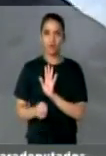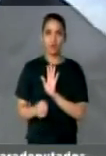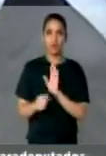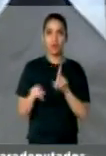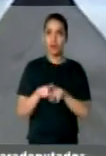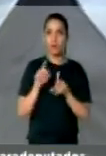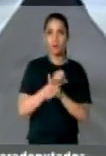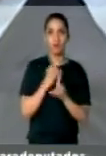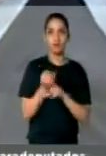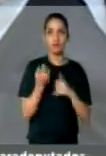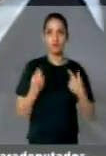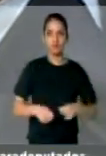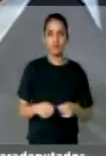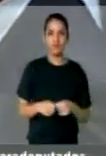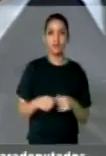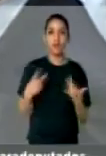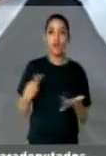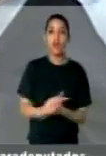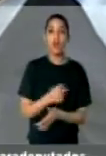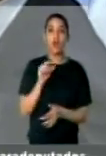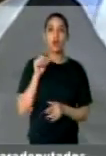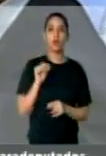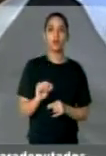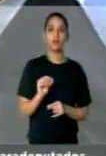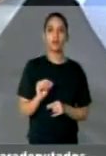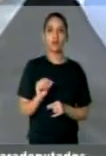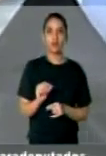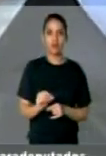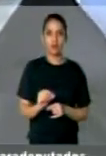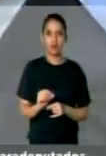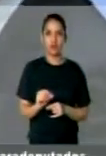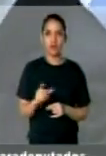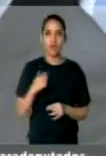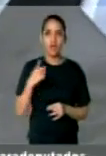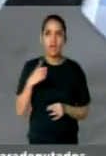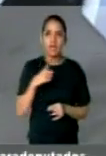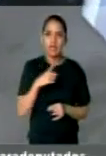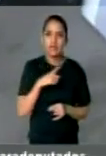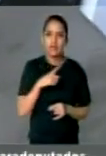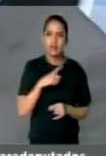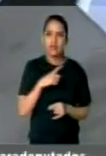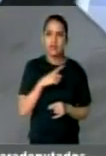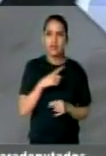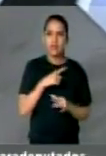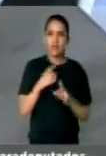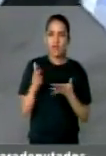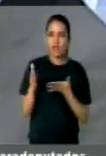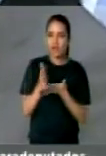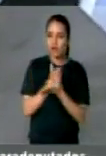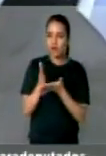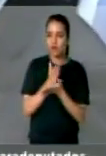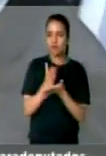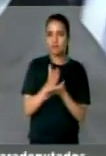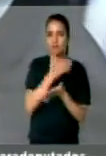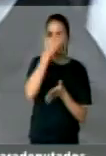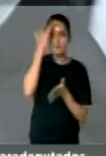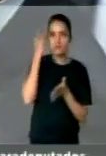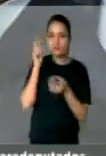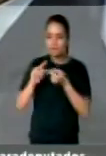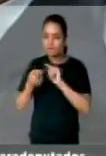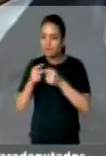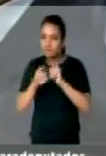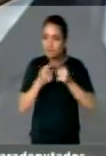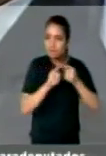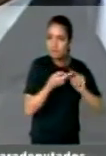dessa casa uma articulação de anistia e de colocar jabutis dentro dessa medida. Nós não podemos aceitar